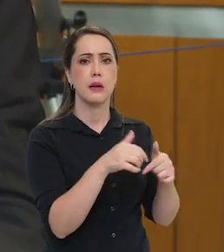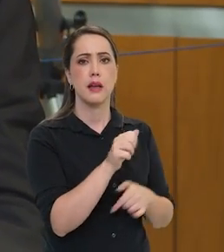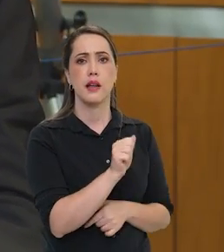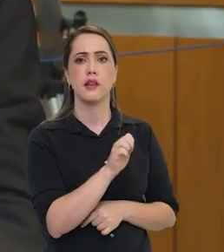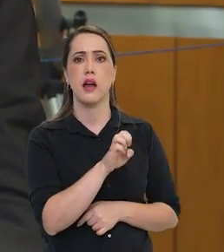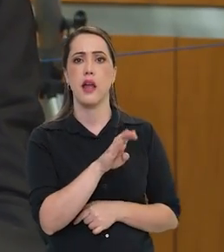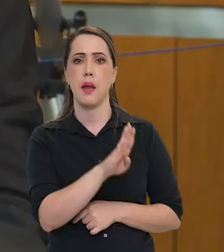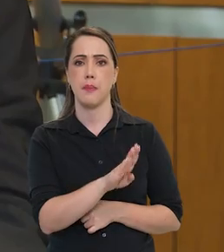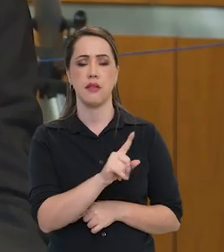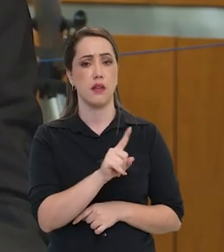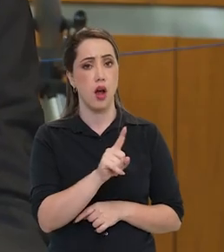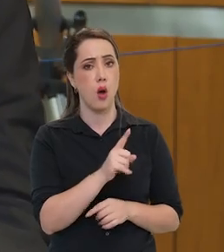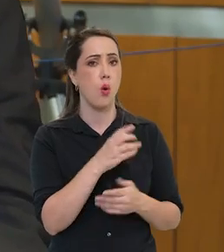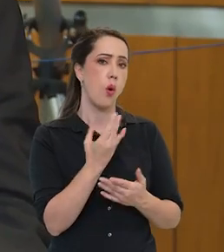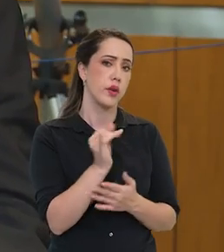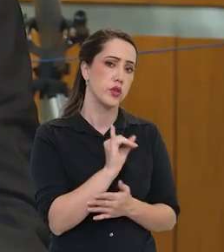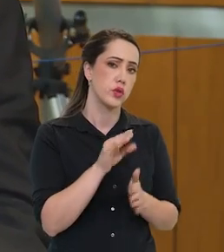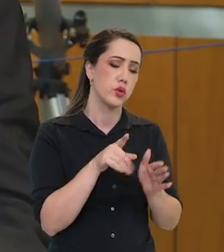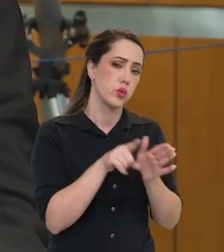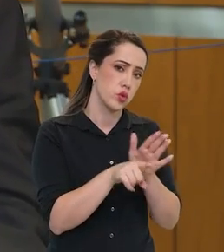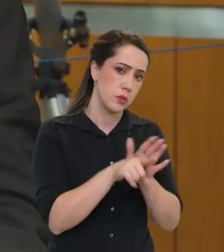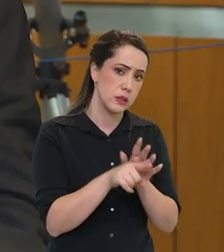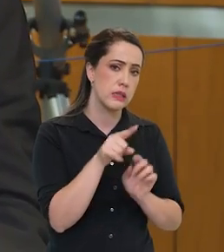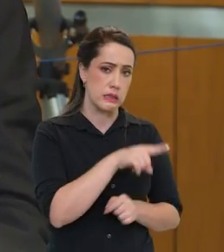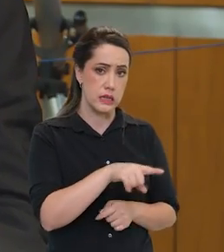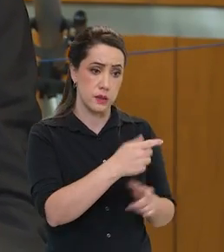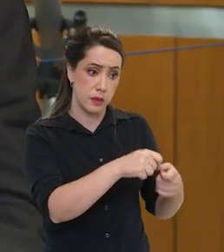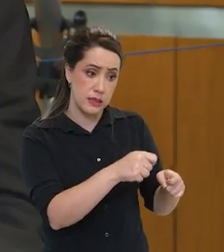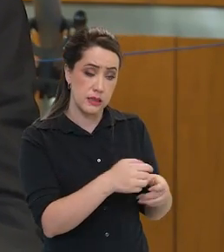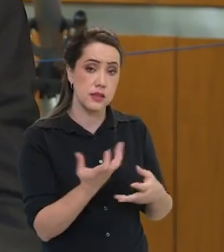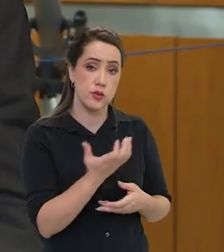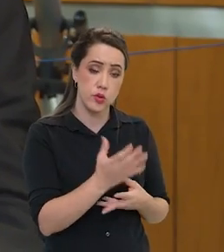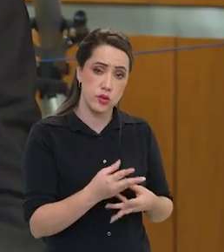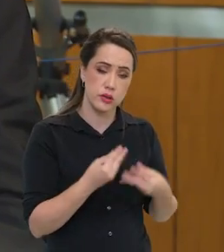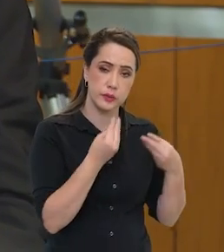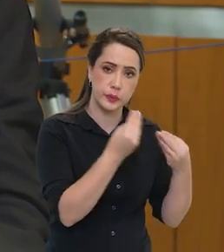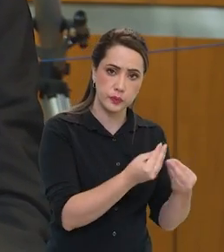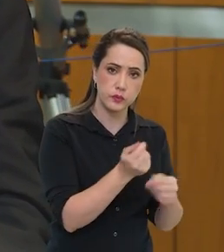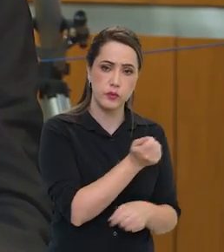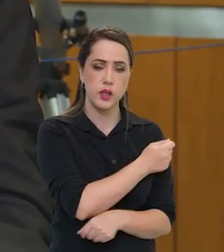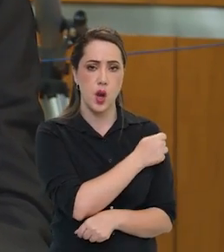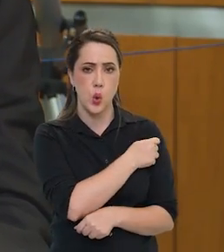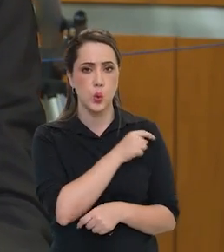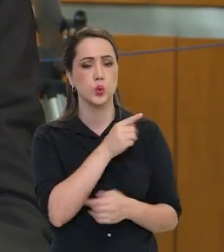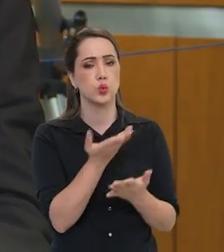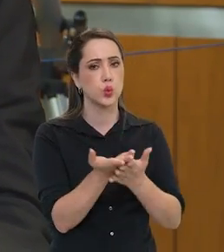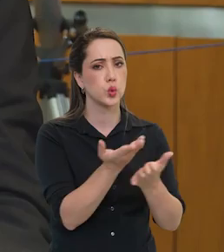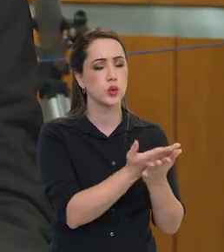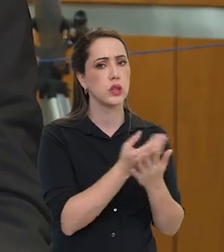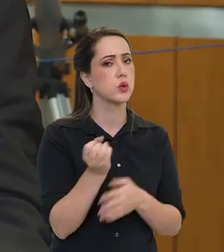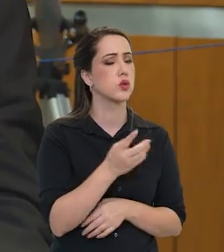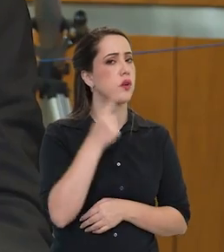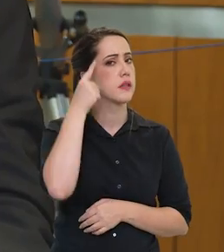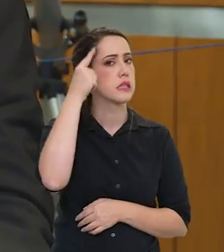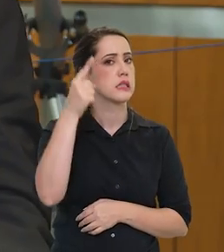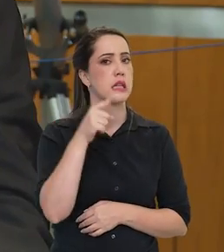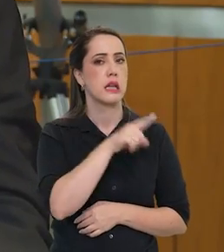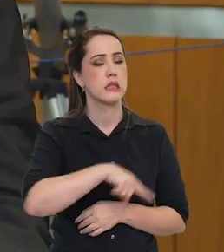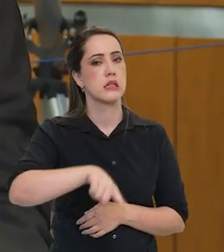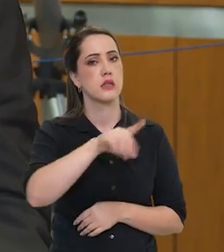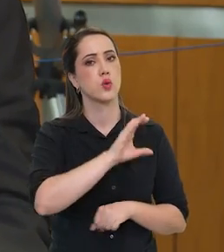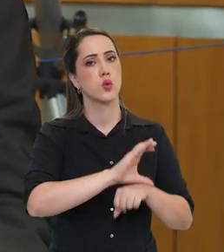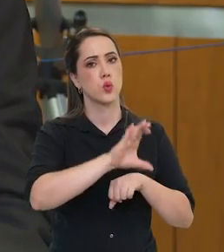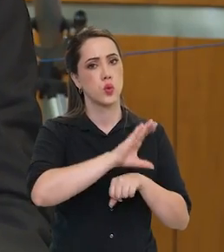trabalhar na AEB ou nos institutos de pesquisa. Eles precisam também. Nós gostaríamos de ter estudantes, gente nova, gente com novas ideias